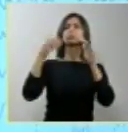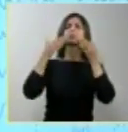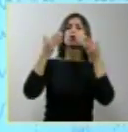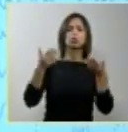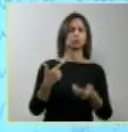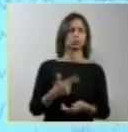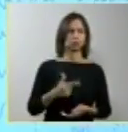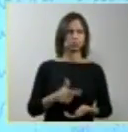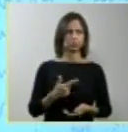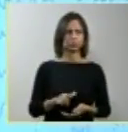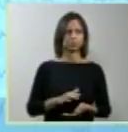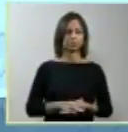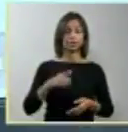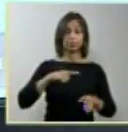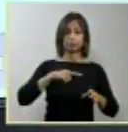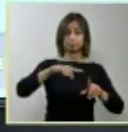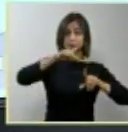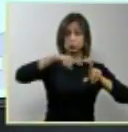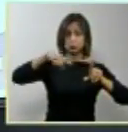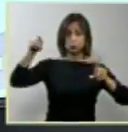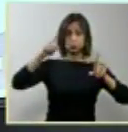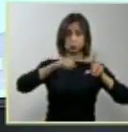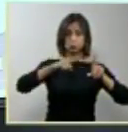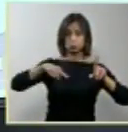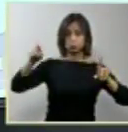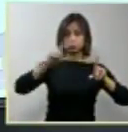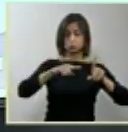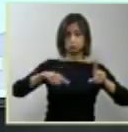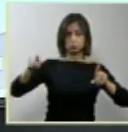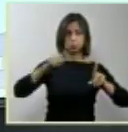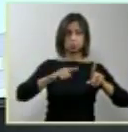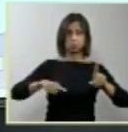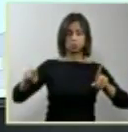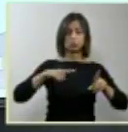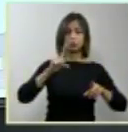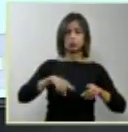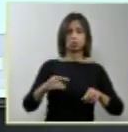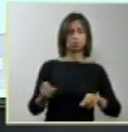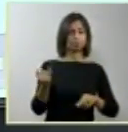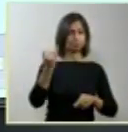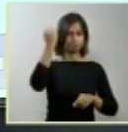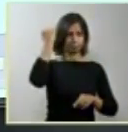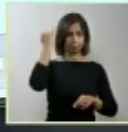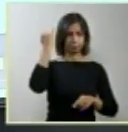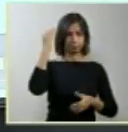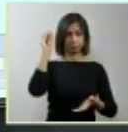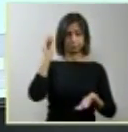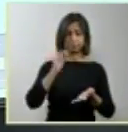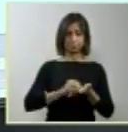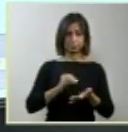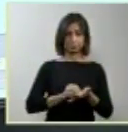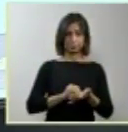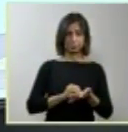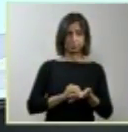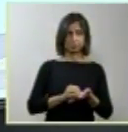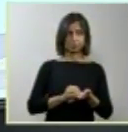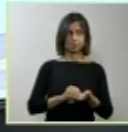Esta informação faltava e ela é importantíssima. Este é um